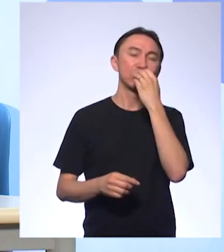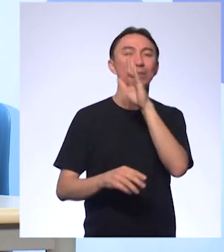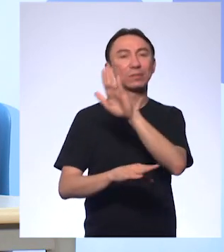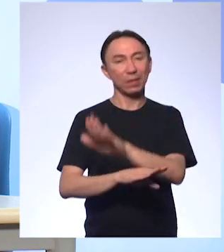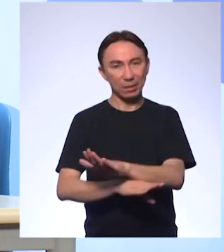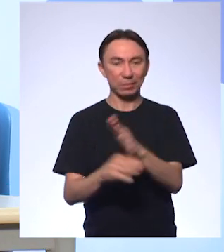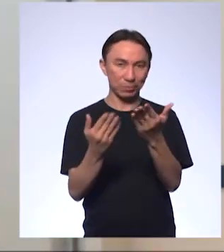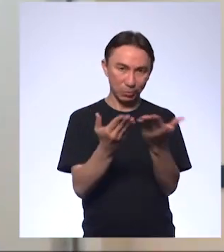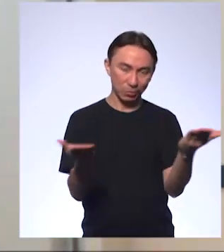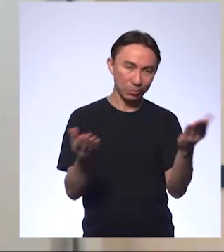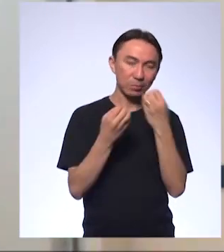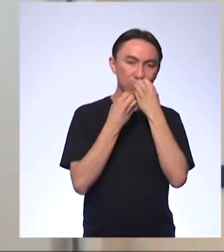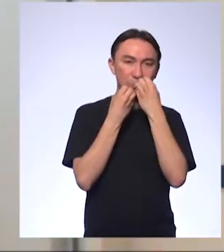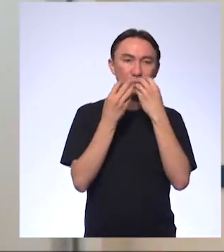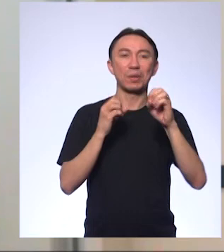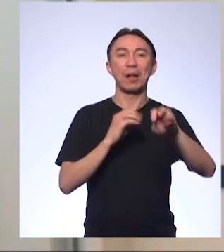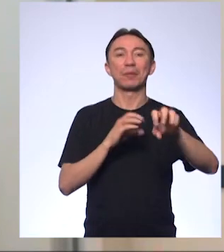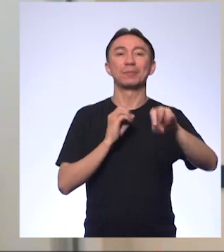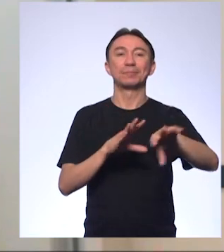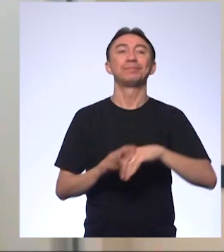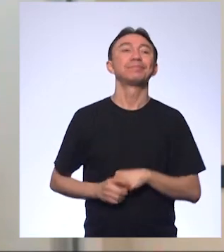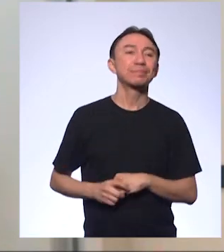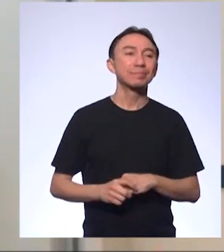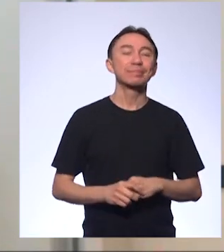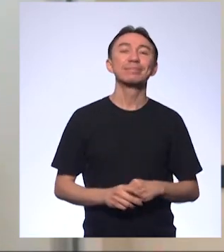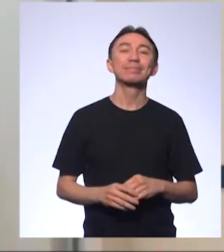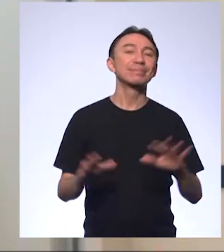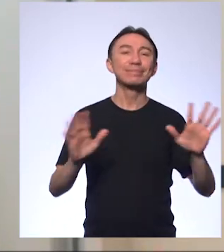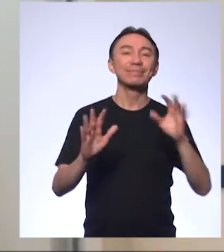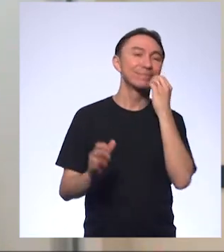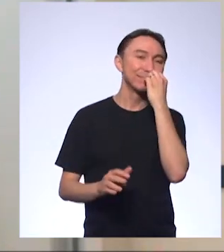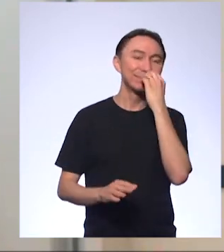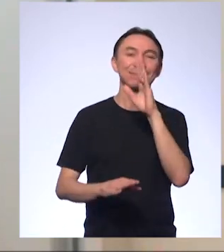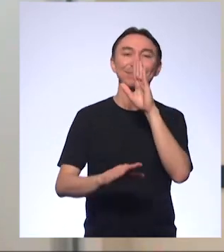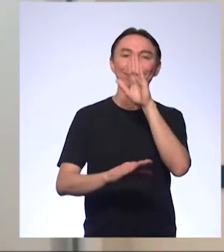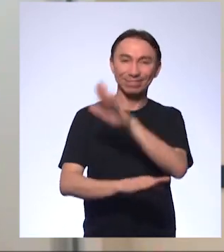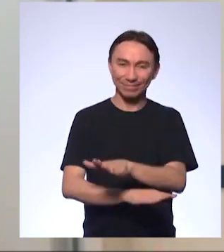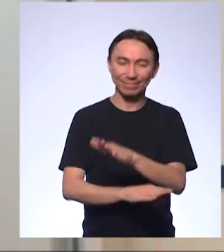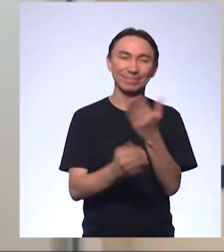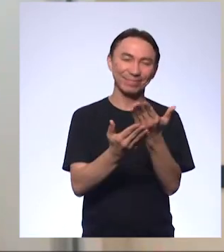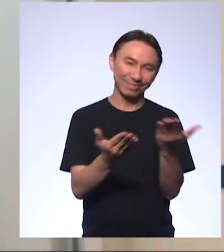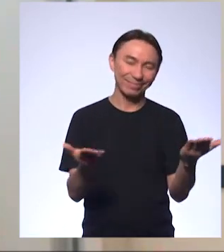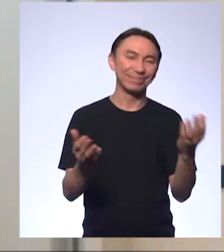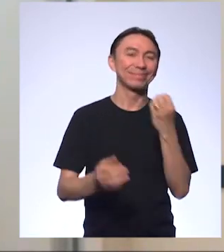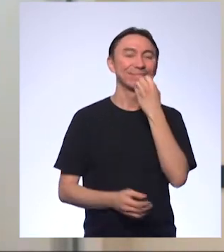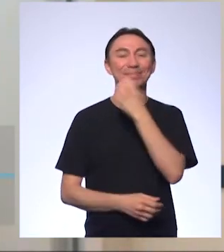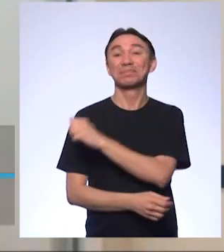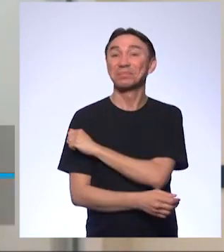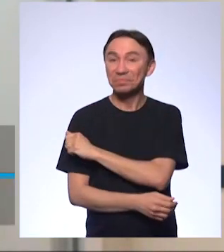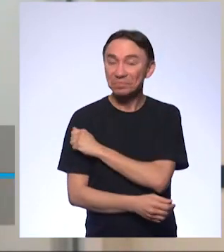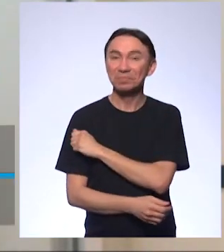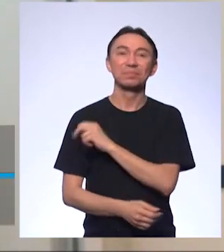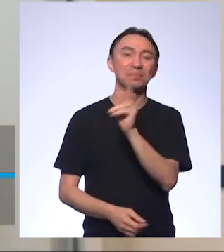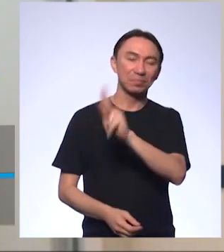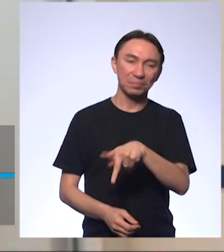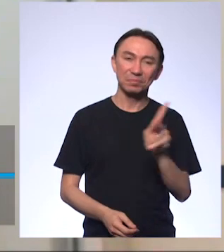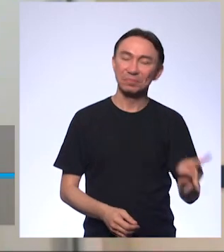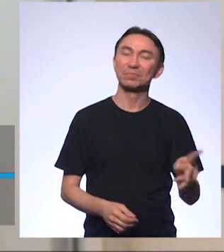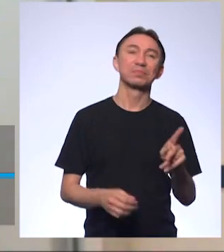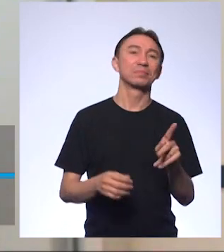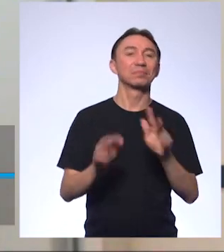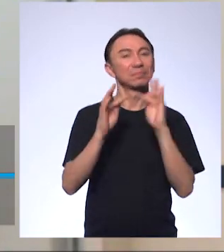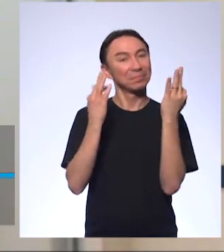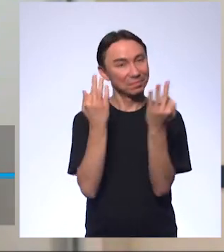boa aula. Boa tarde a todos, boa tarde alunos, professores, familiares que estão assistindo a esta